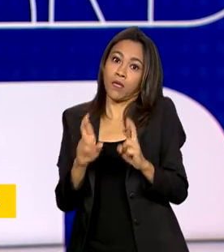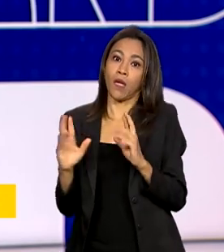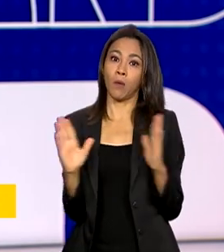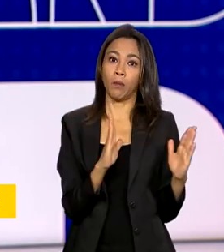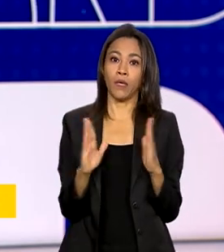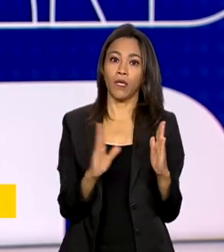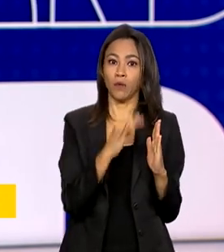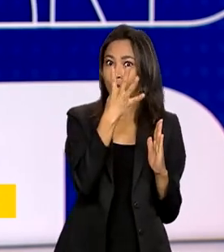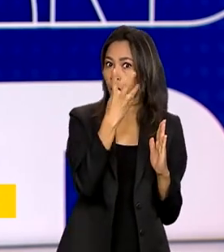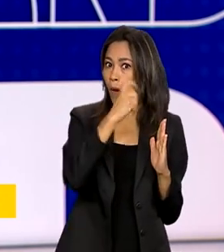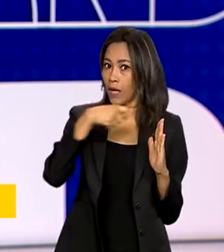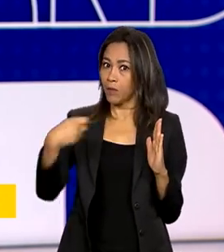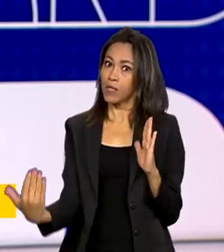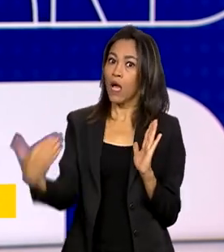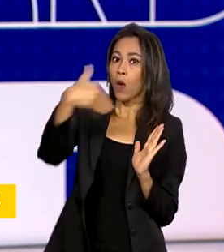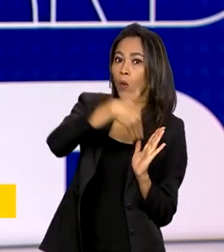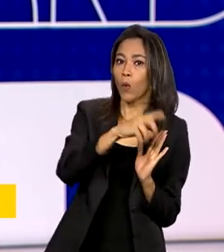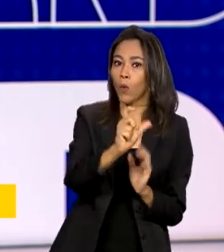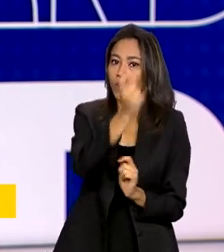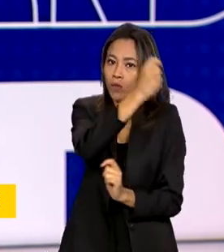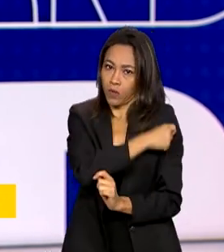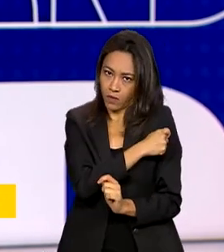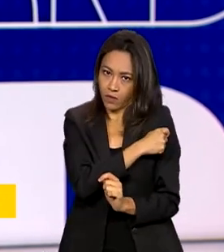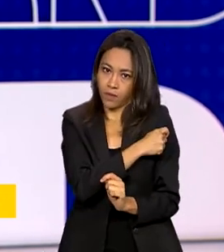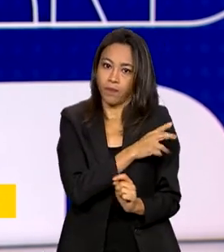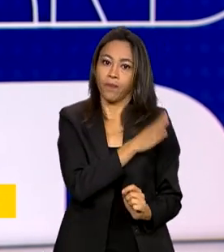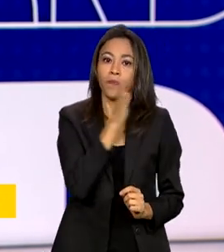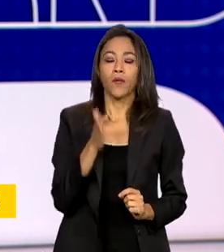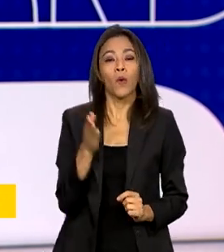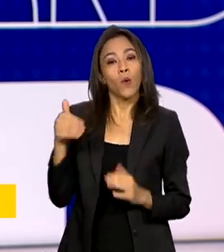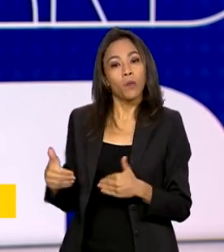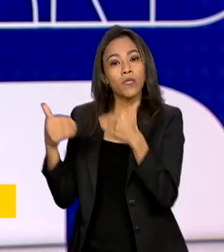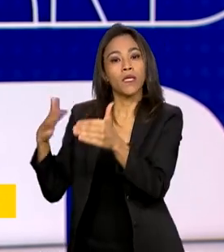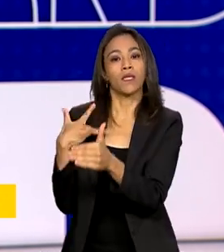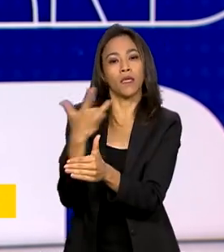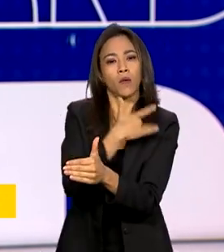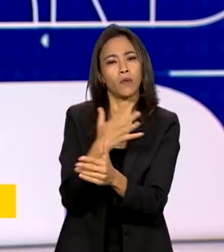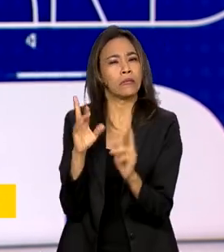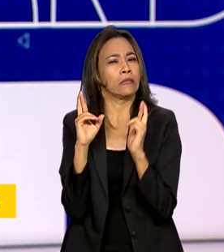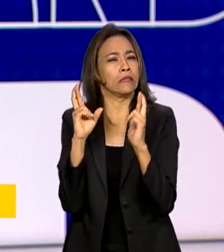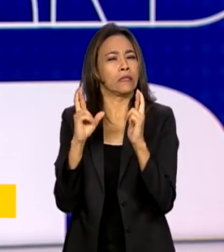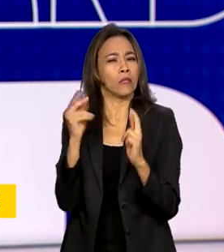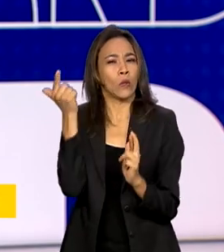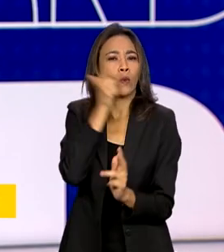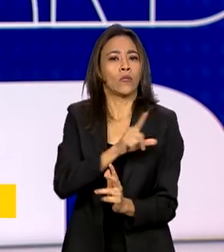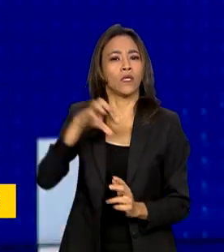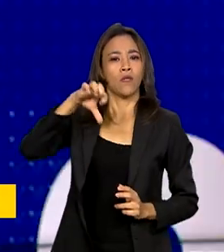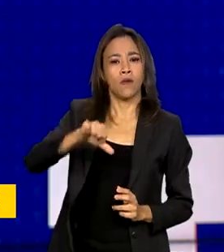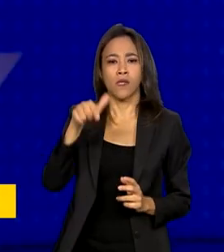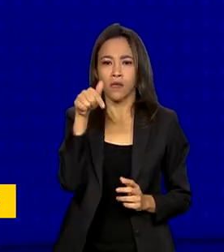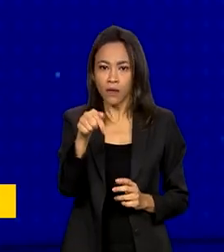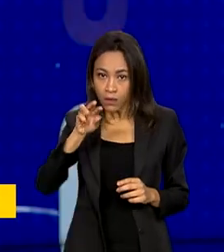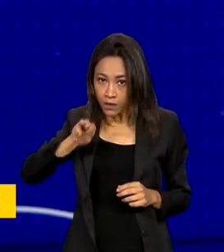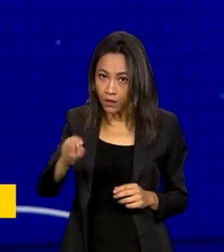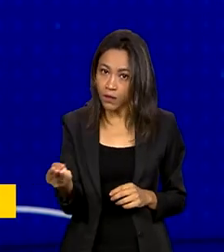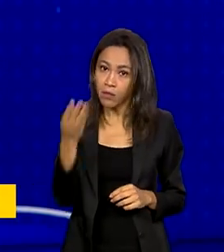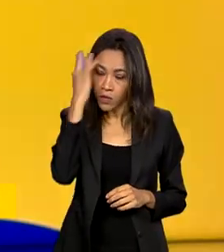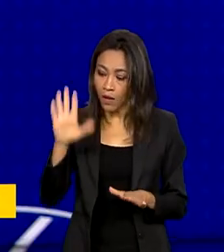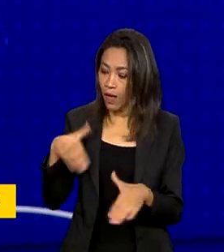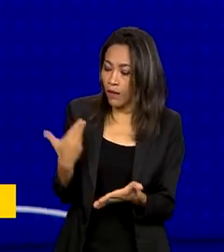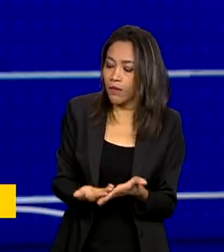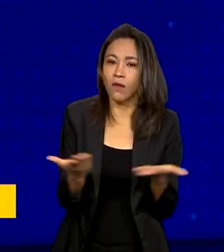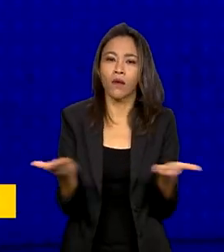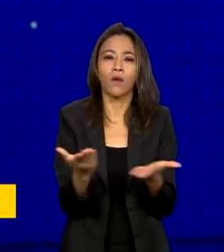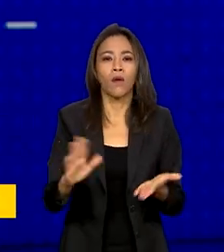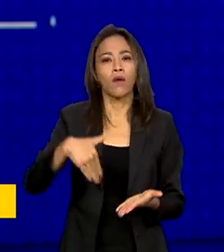da última dose. Com a ampliação, o Ministério da Saúde espera atingir 97 milhões de pessoas. Até agora, mais